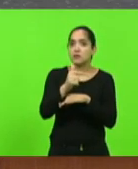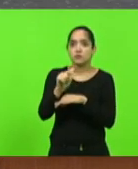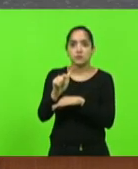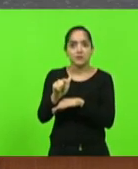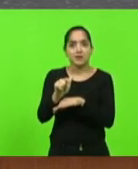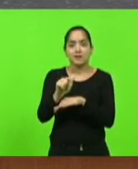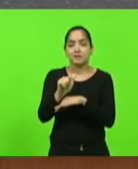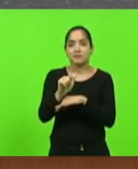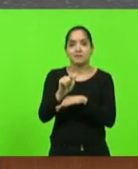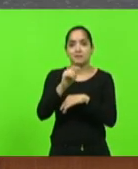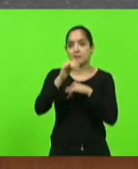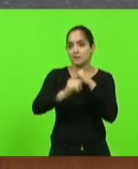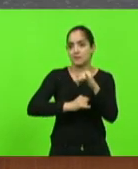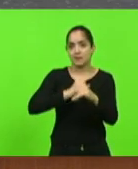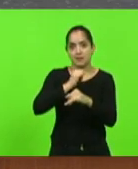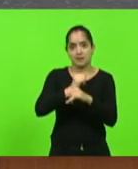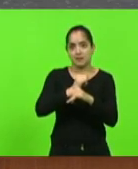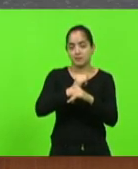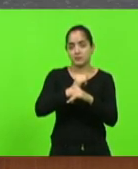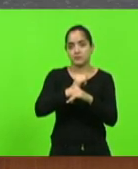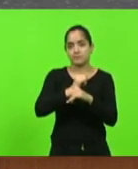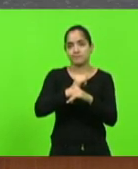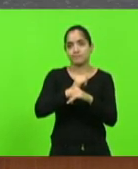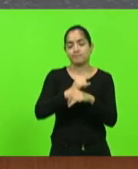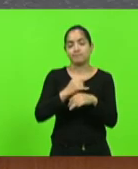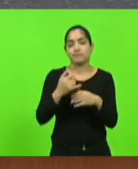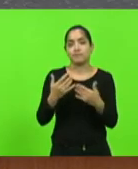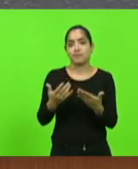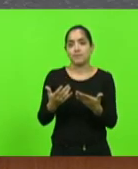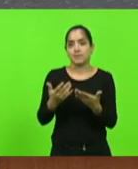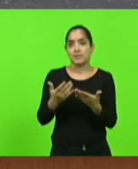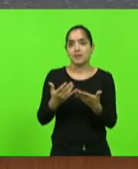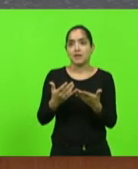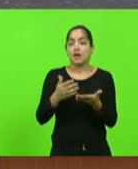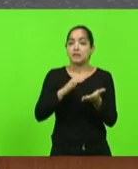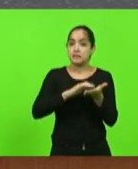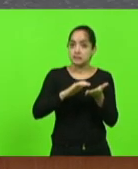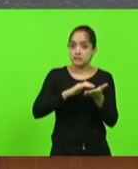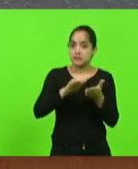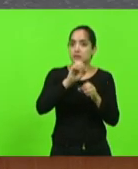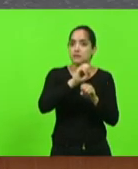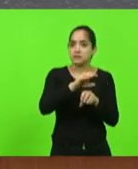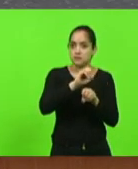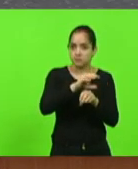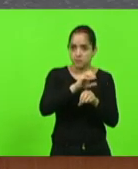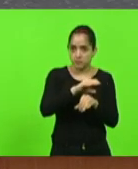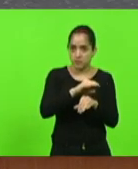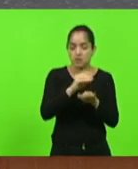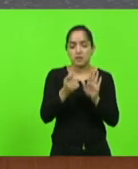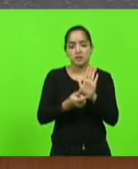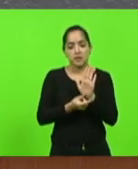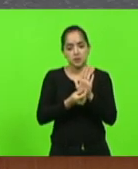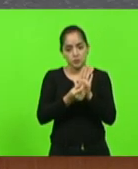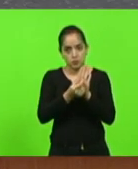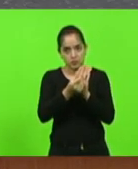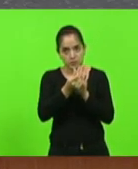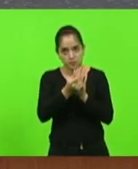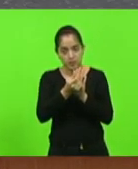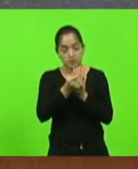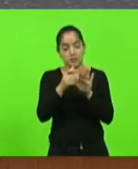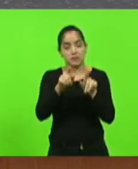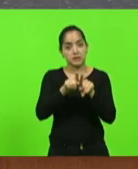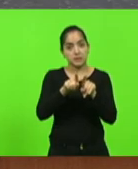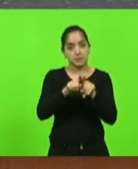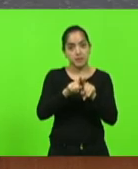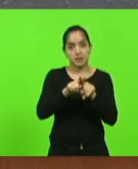escola e me parece que a Secretaria da Educação que tem um orçamento e aí ao mesmo tempo